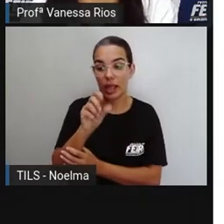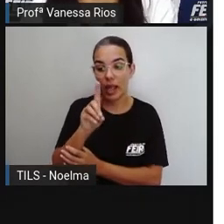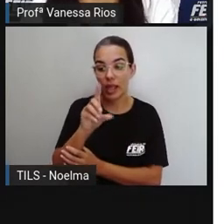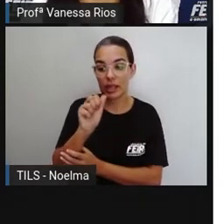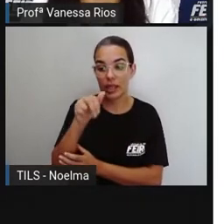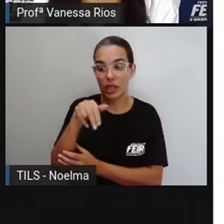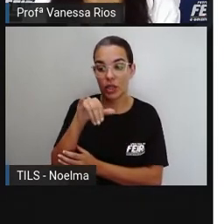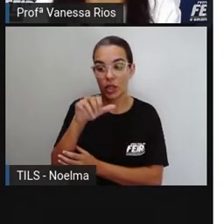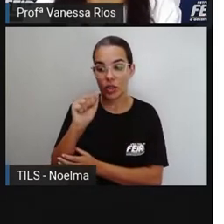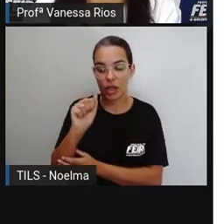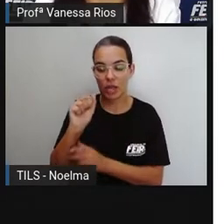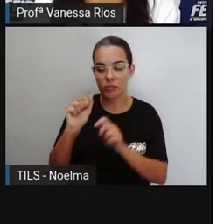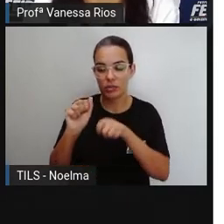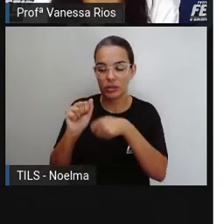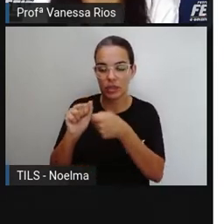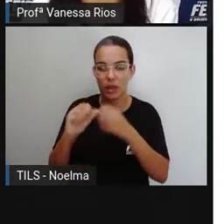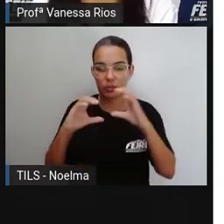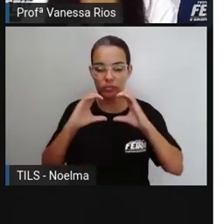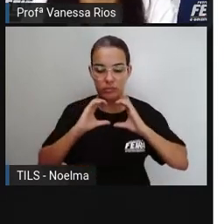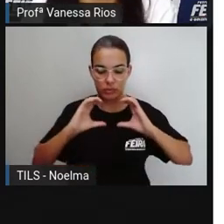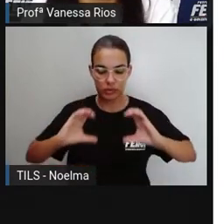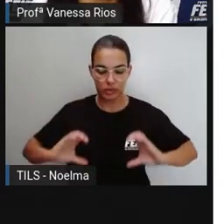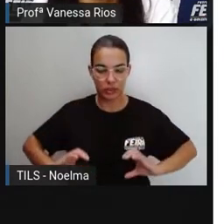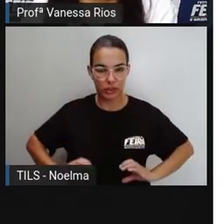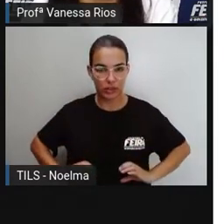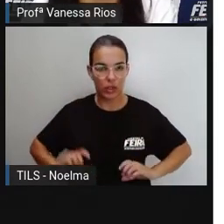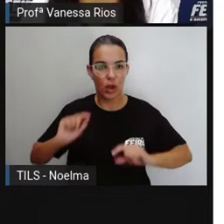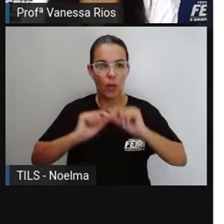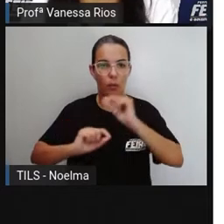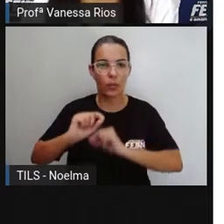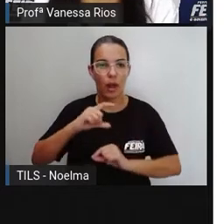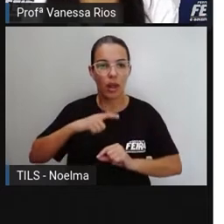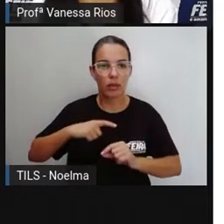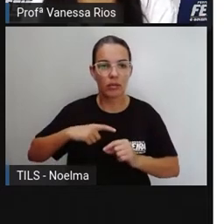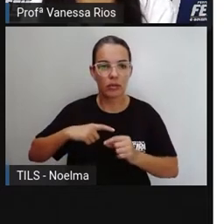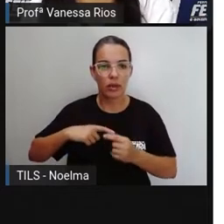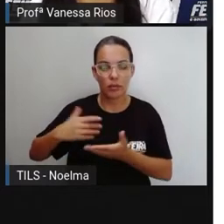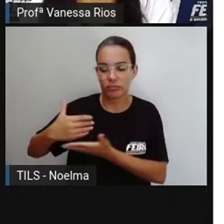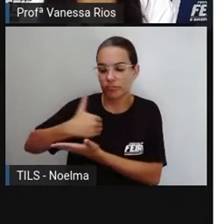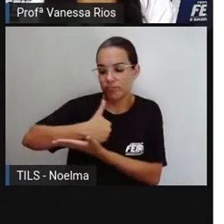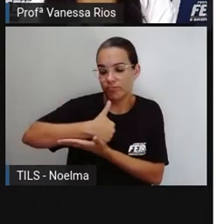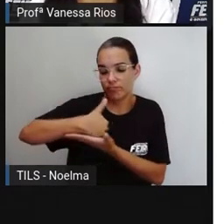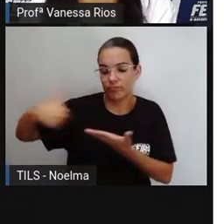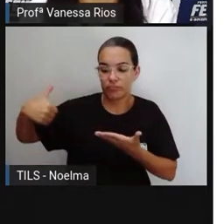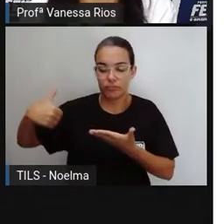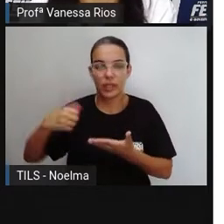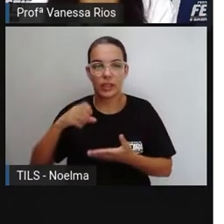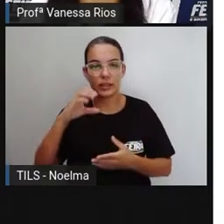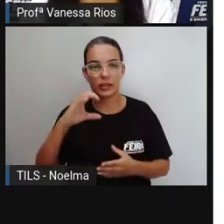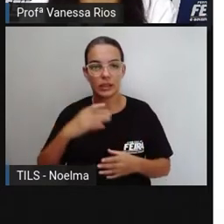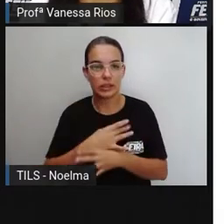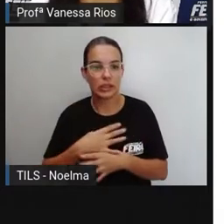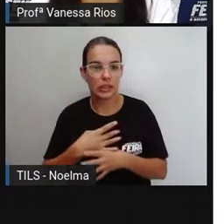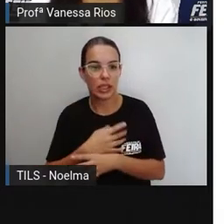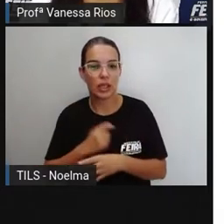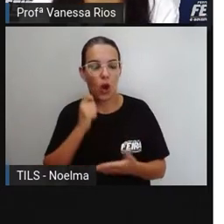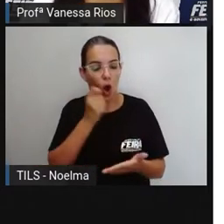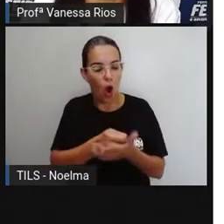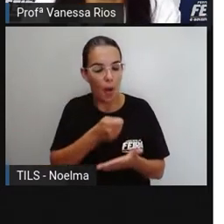condição daquele que toma parte da cidade, com seus direitos e obrigações previstos pela